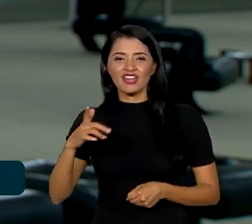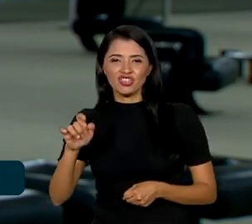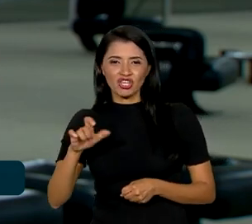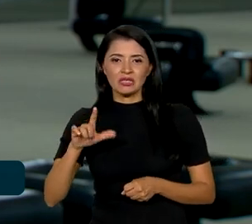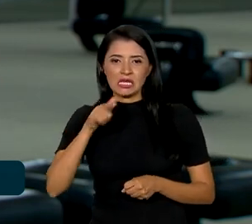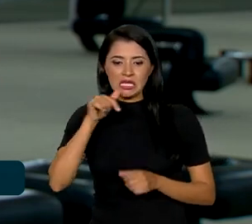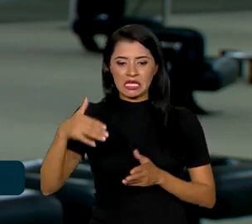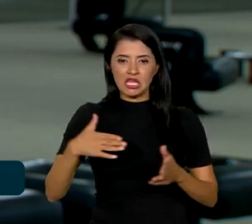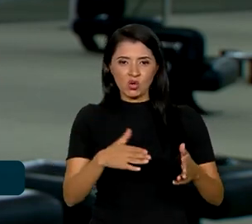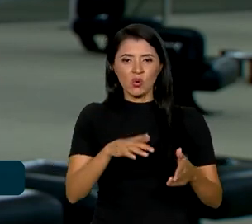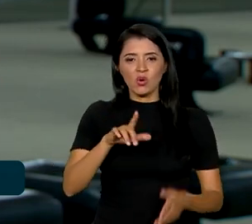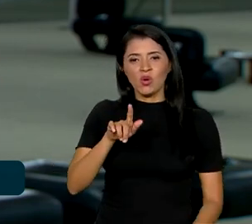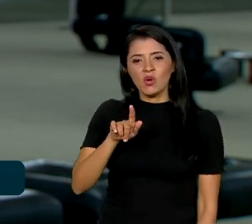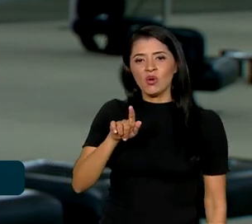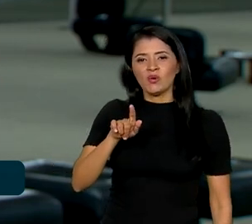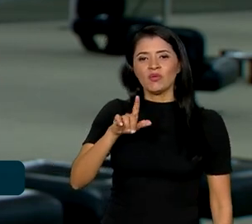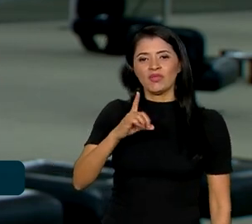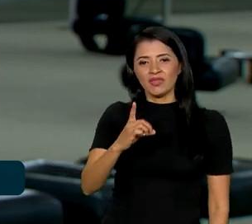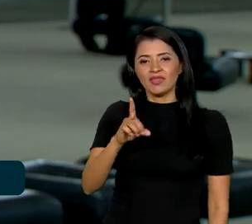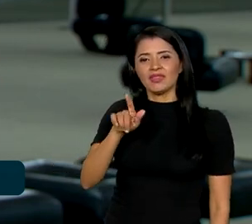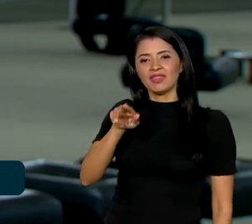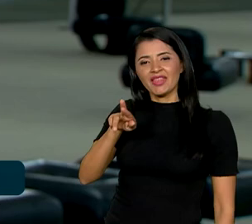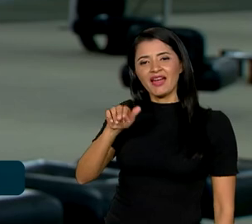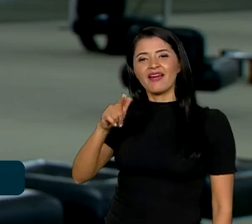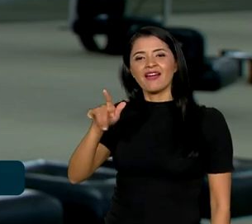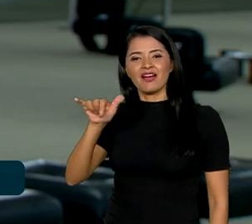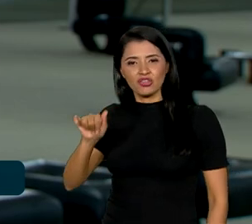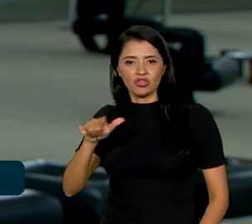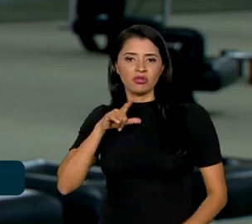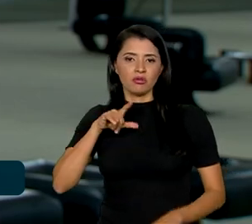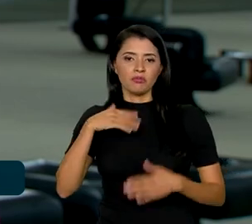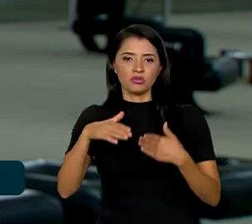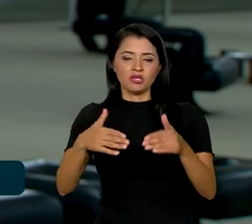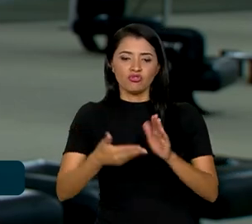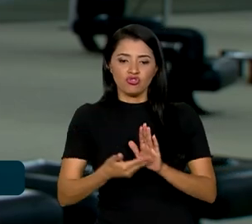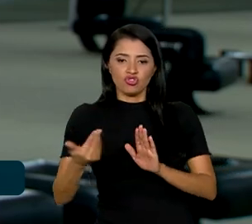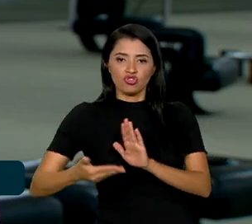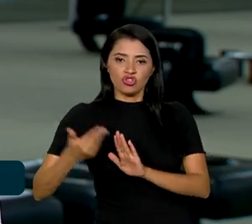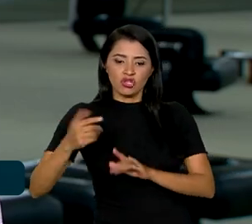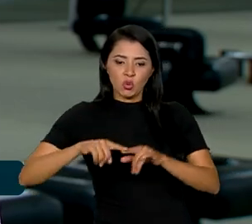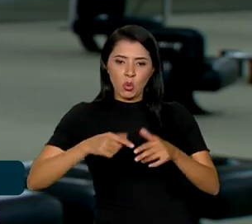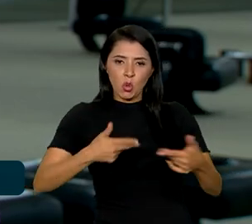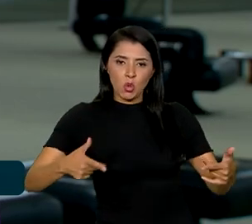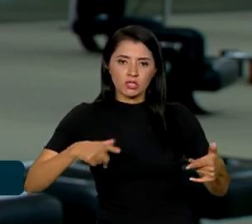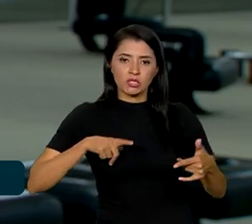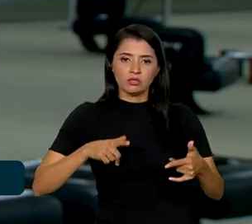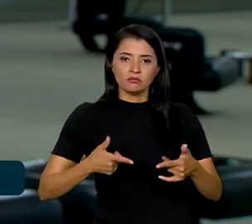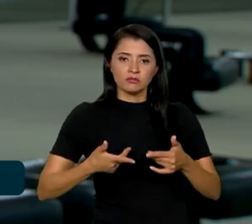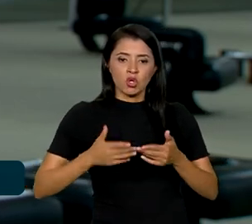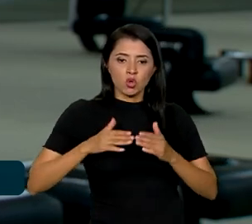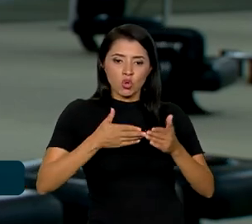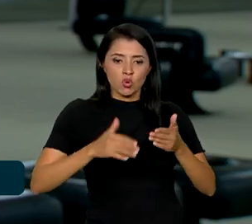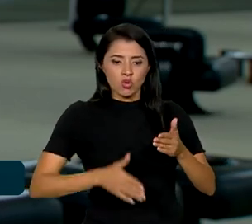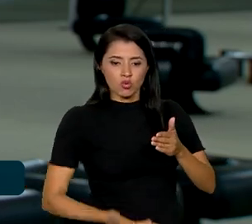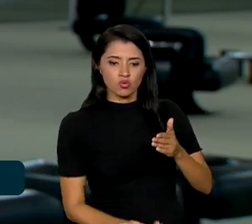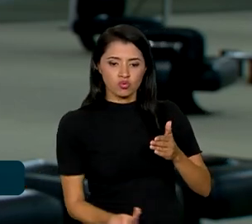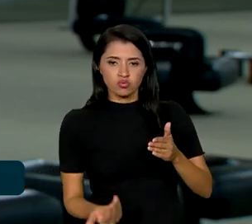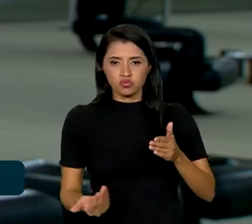a gente entender, dragagem é o processo de remoção de resíduos e sedimentos do fundo dos rios,